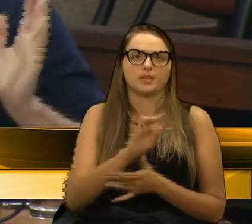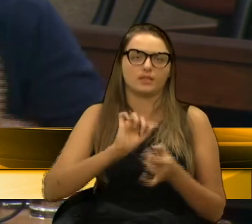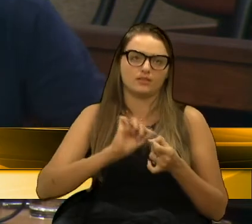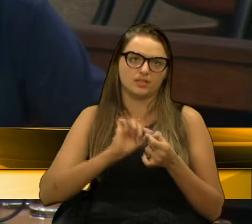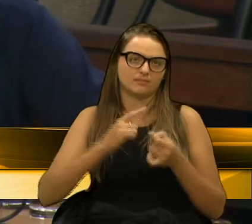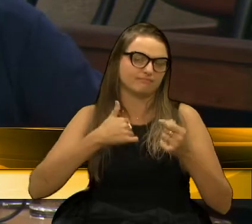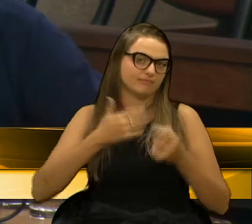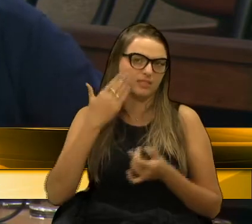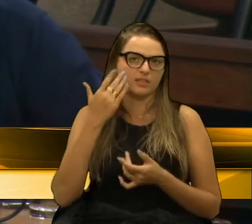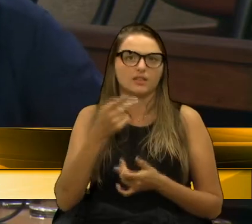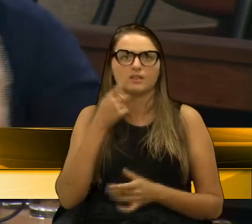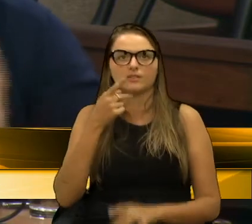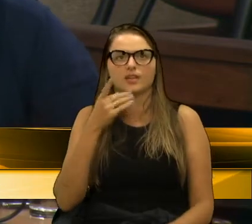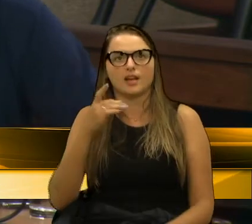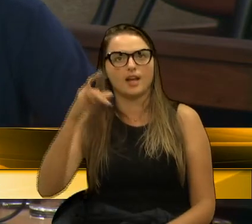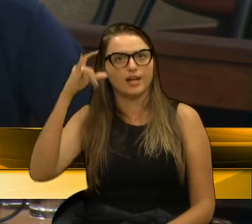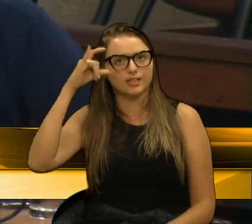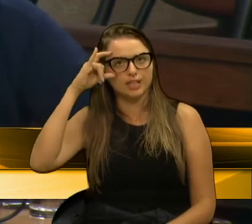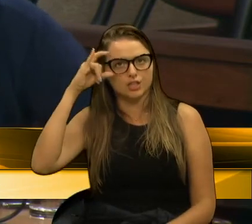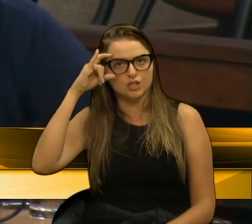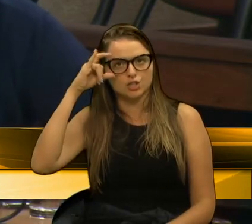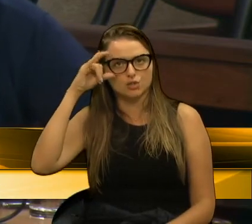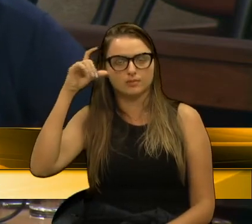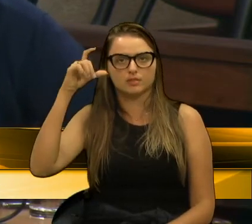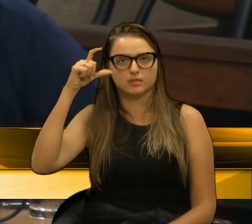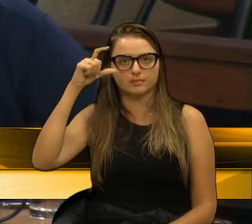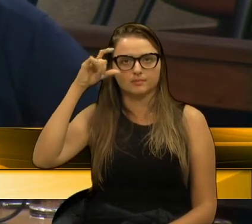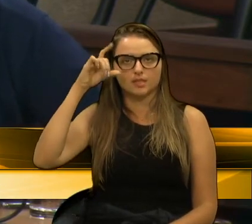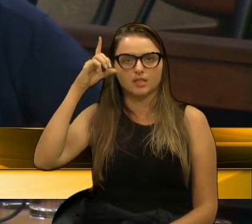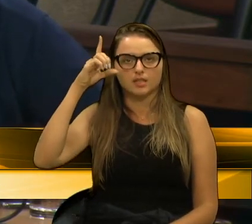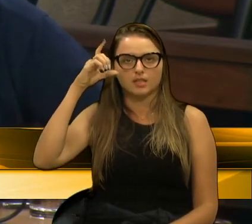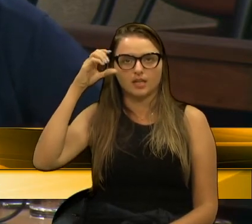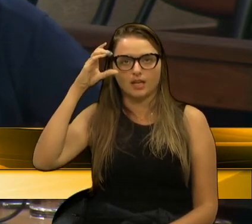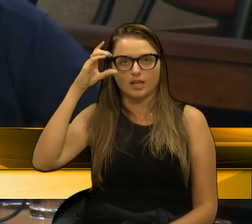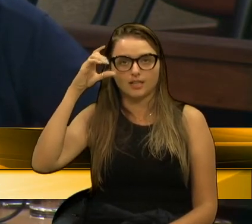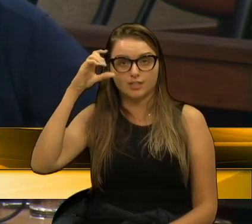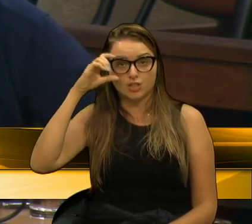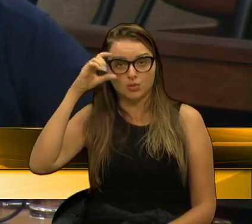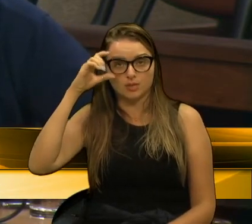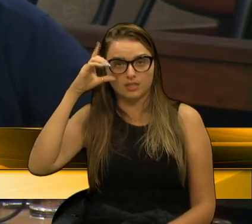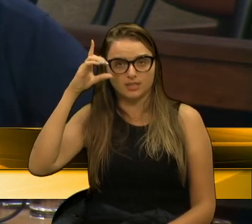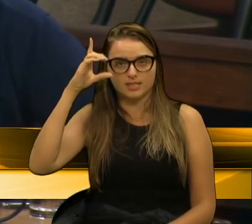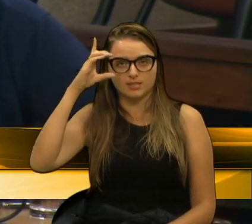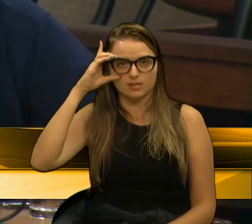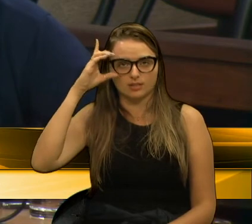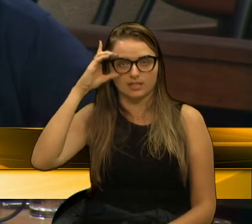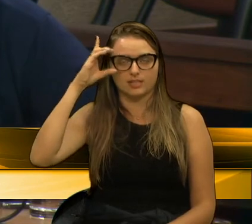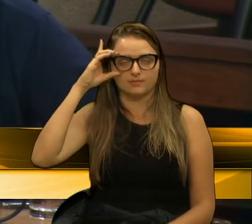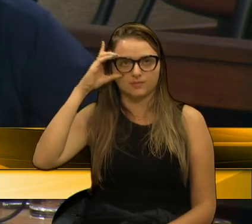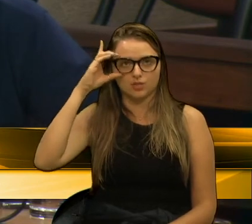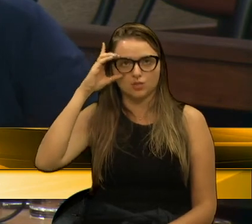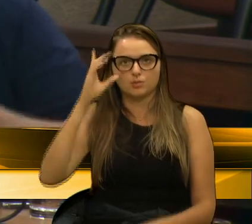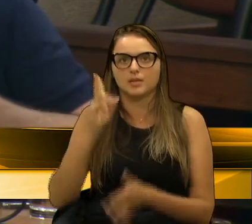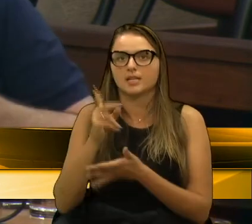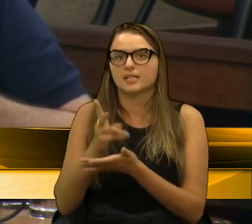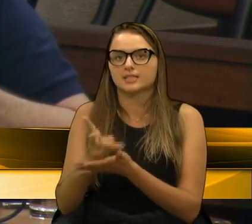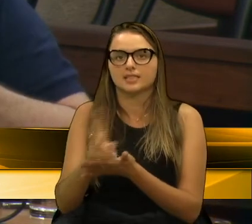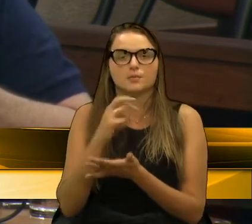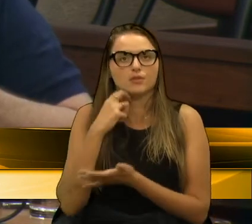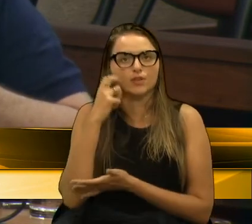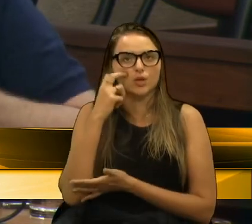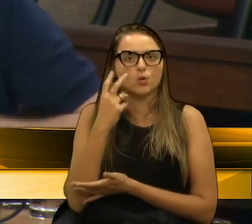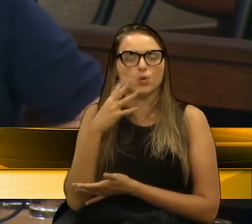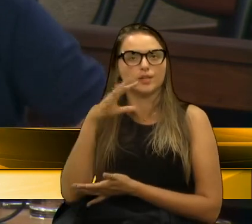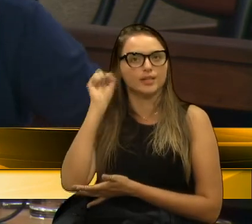isso sem dizer da Dilma, Fontenel? Quando ela abria a boca, gente tinha vontade de ir embaixo da cadeira de tanto tamanho era vergonha. Para